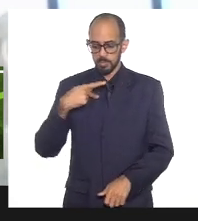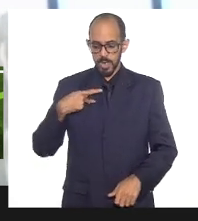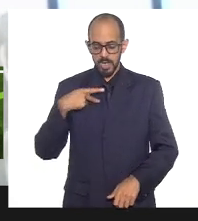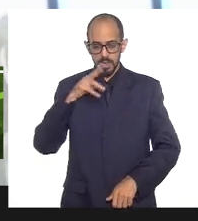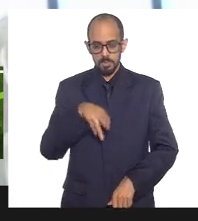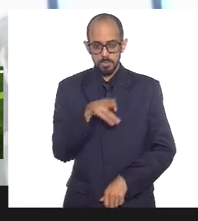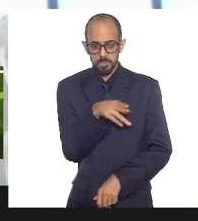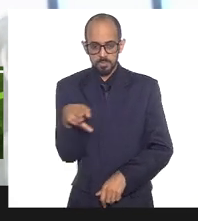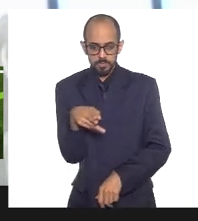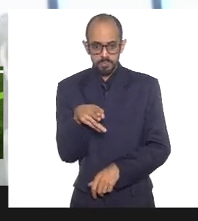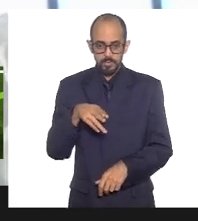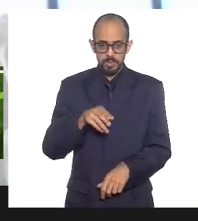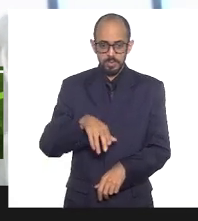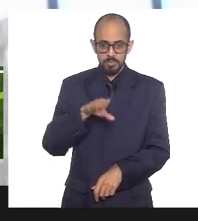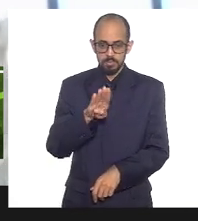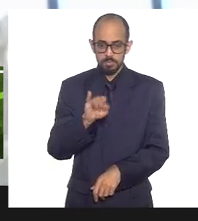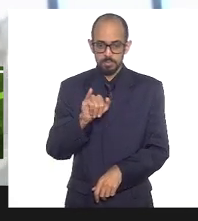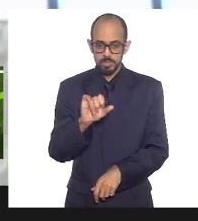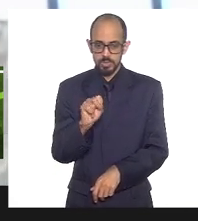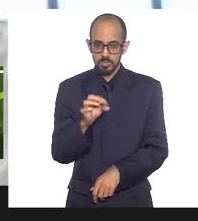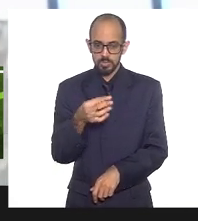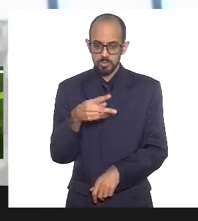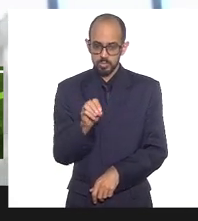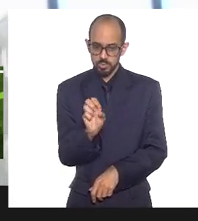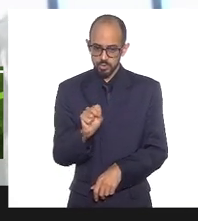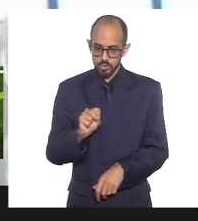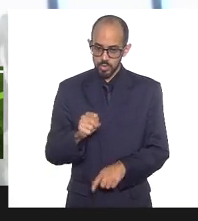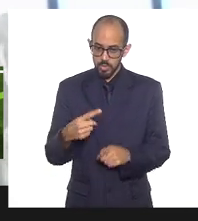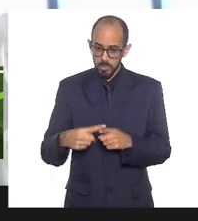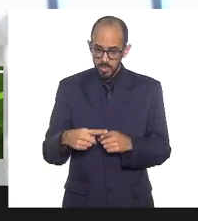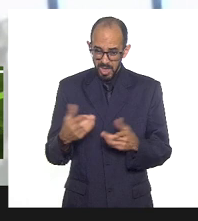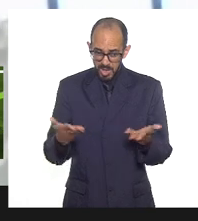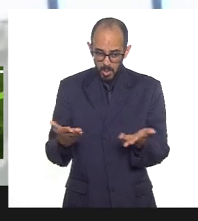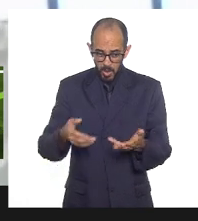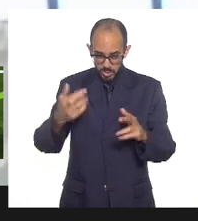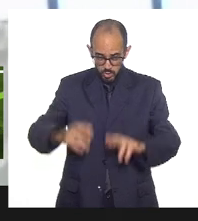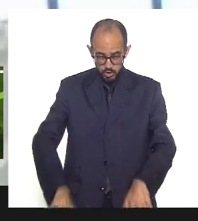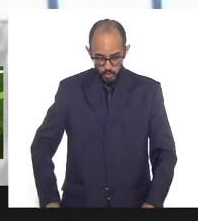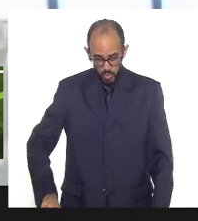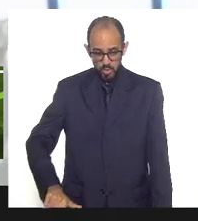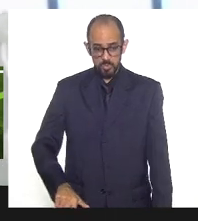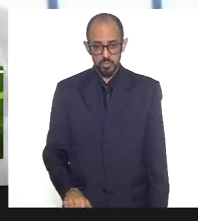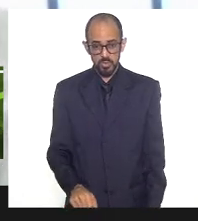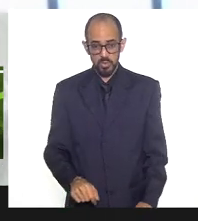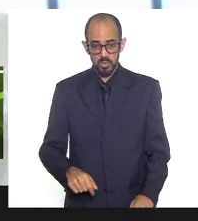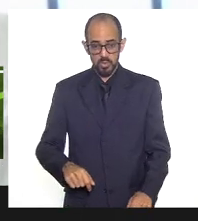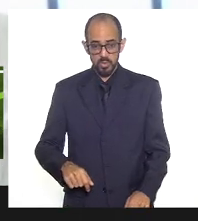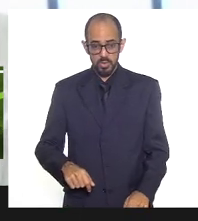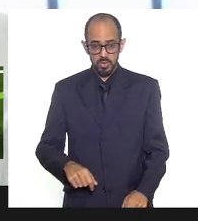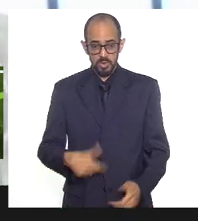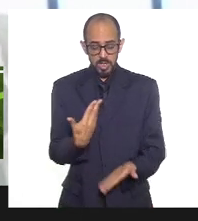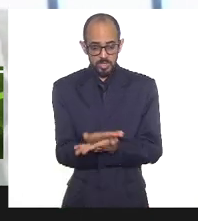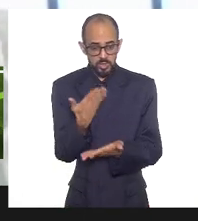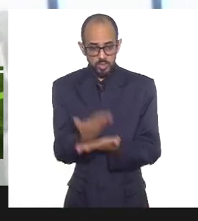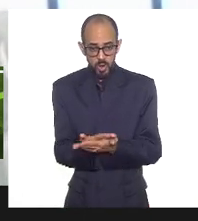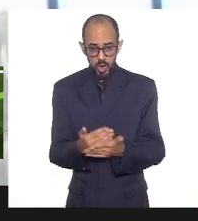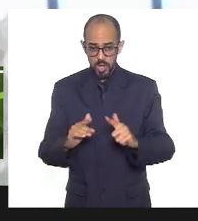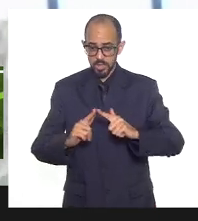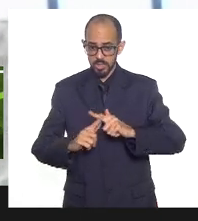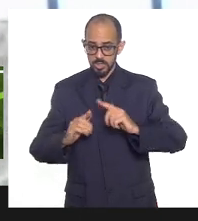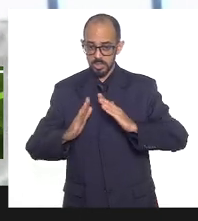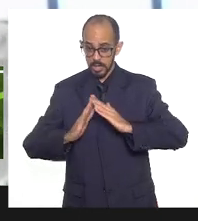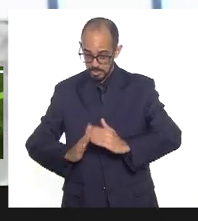por que não agora, de novo, eu acho que nas escolas e depois as igrejas, os